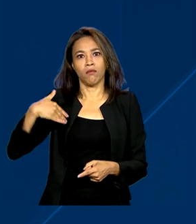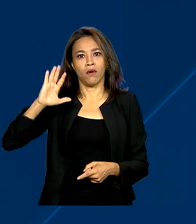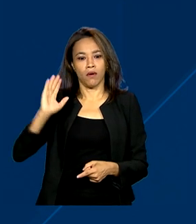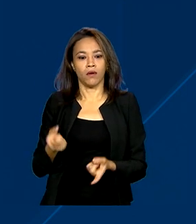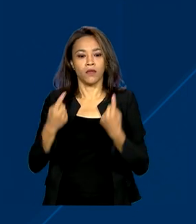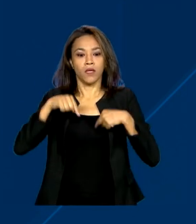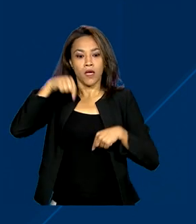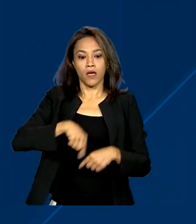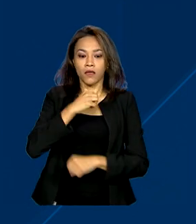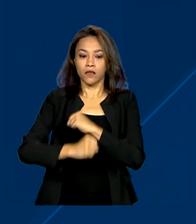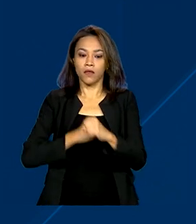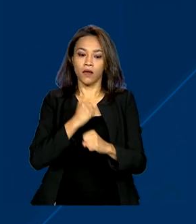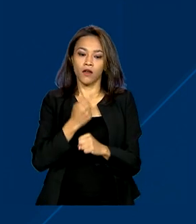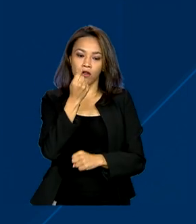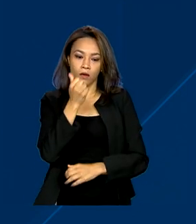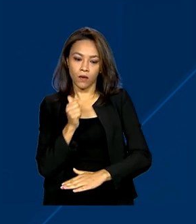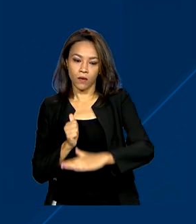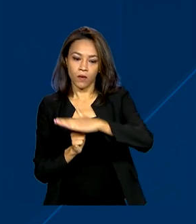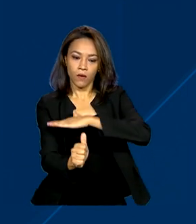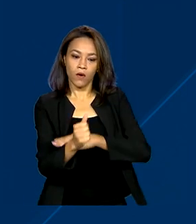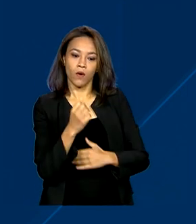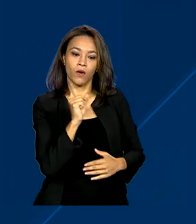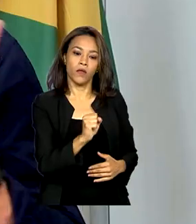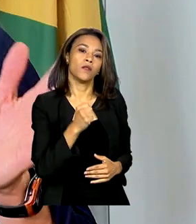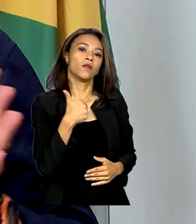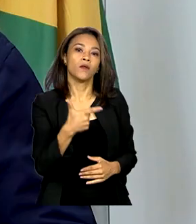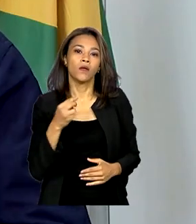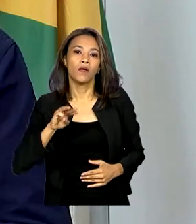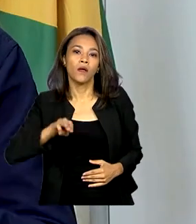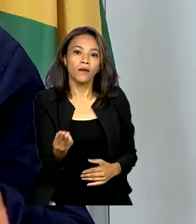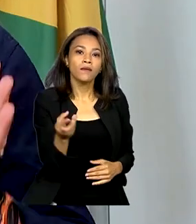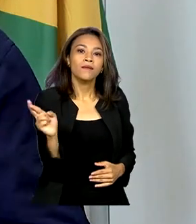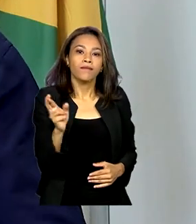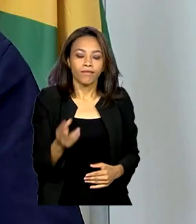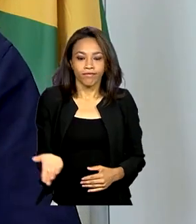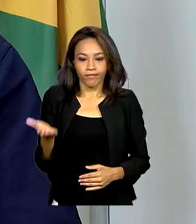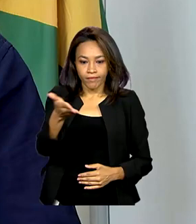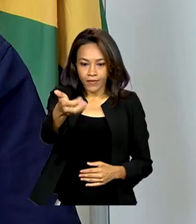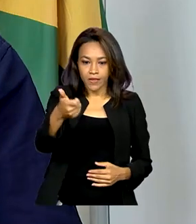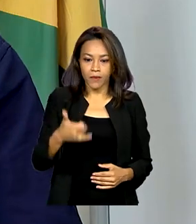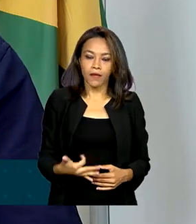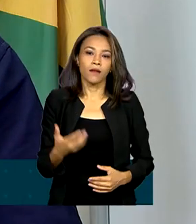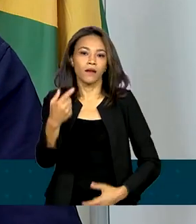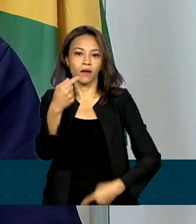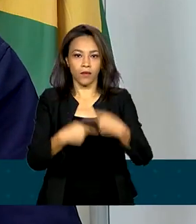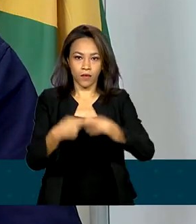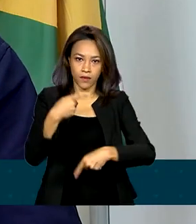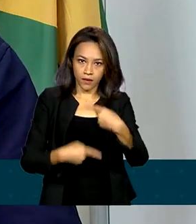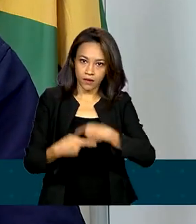federal é de 82 milhões de reais. É uma política que apoia